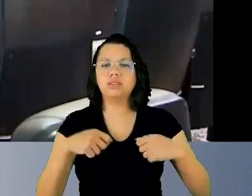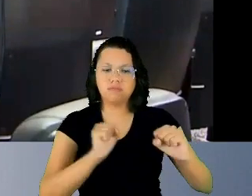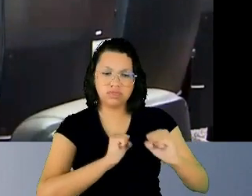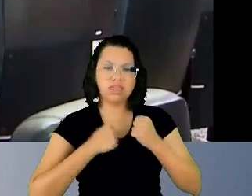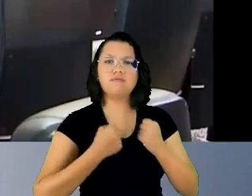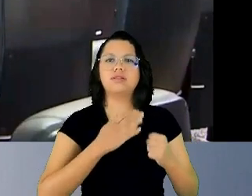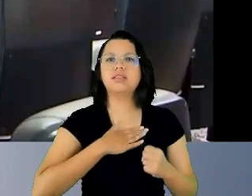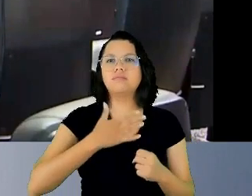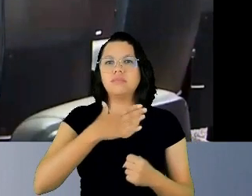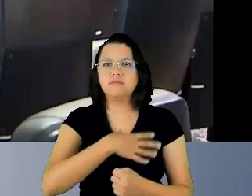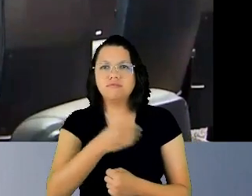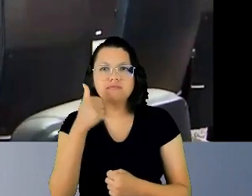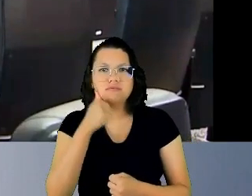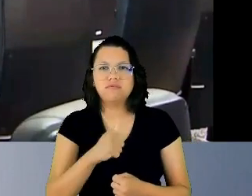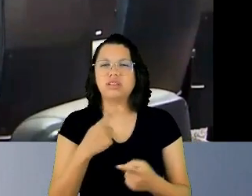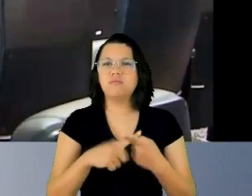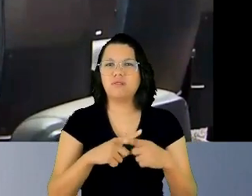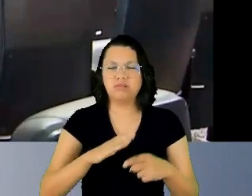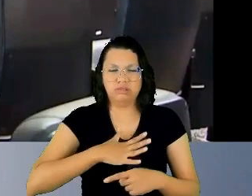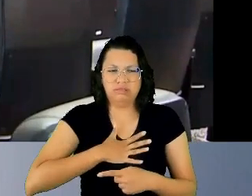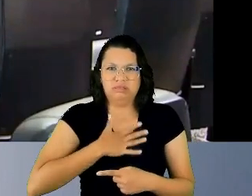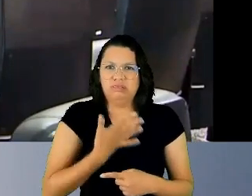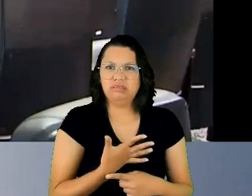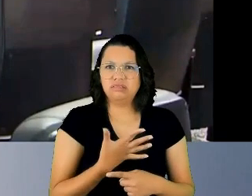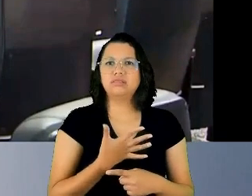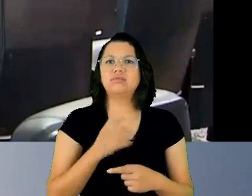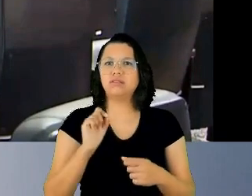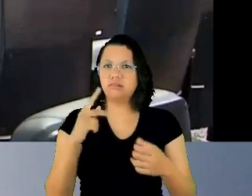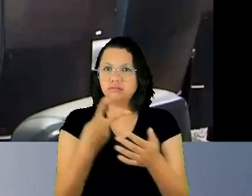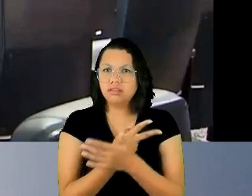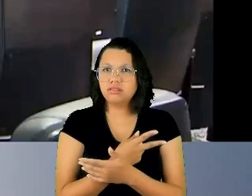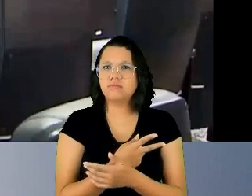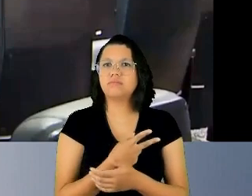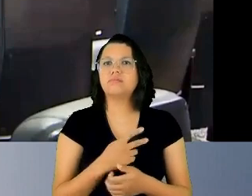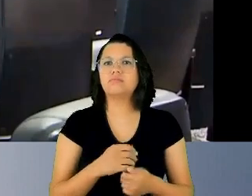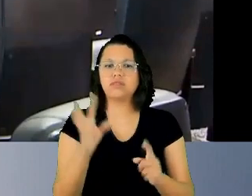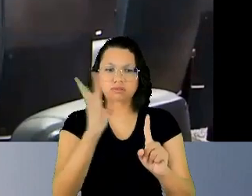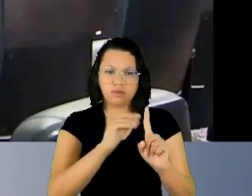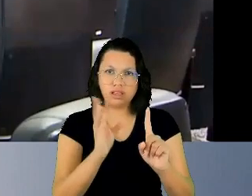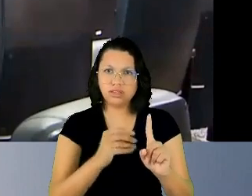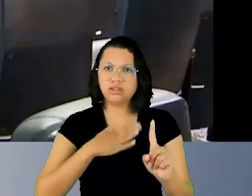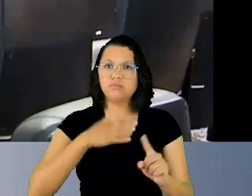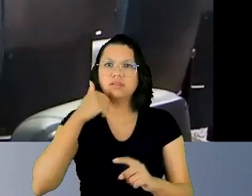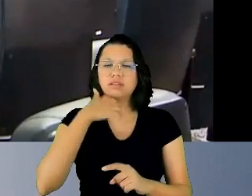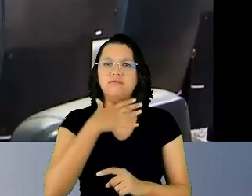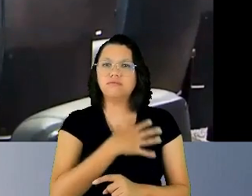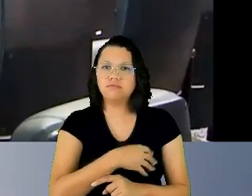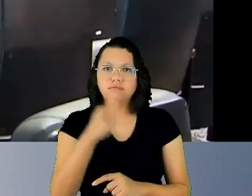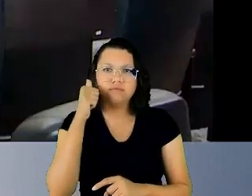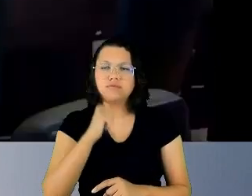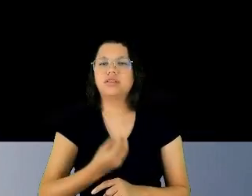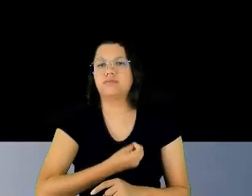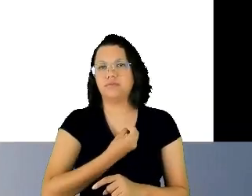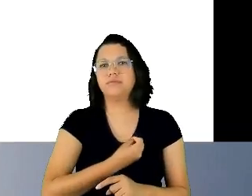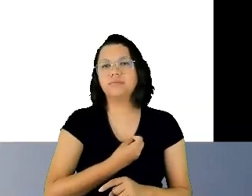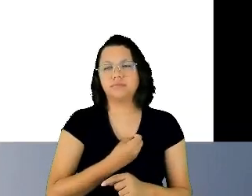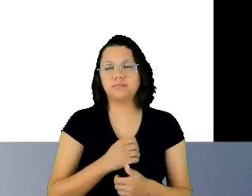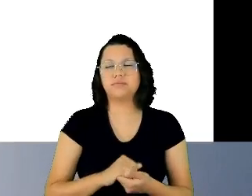filha, porque eu fiquei enojada com aquela situação. Então, a gente tem que fazer, e tem que ser transparente também, em todos os sentidos.